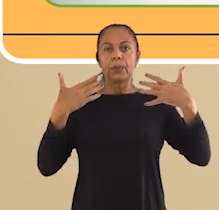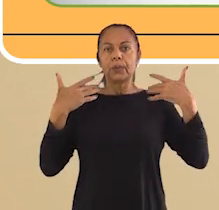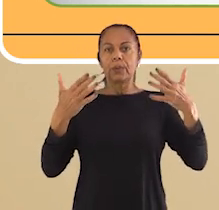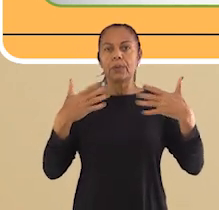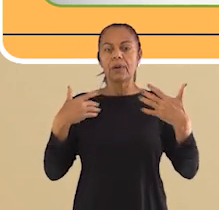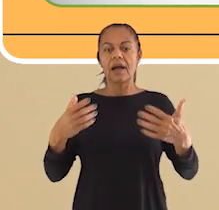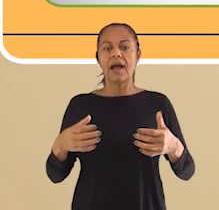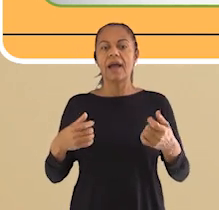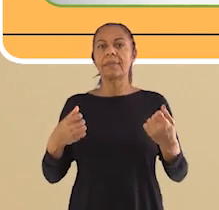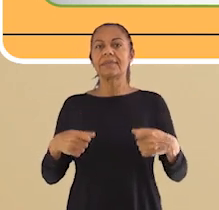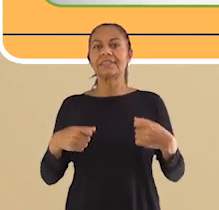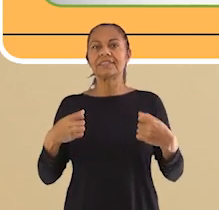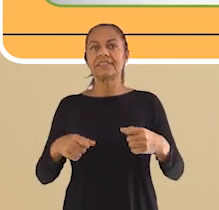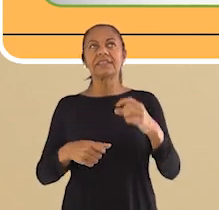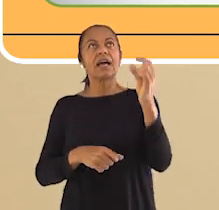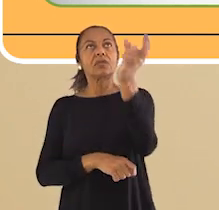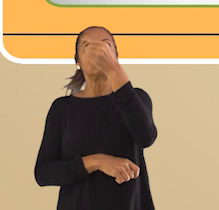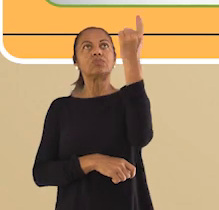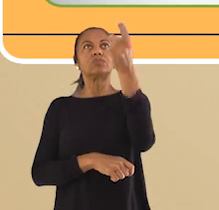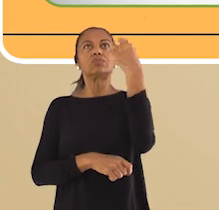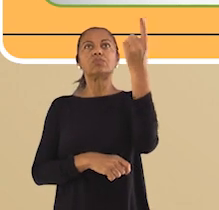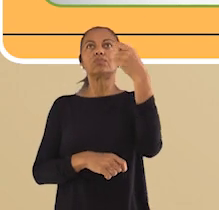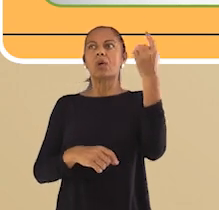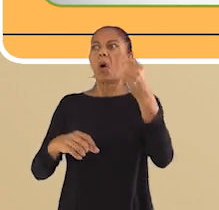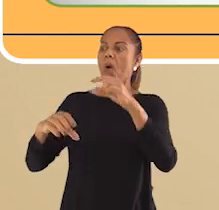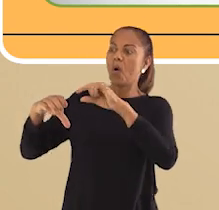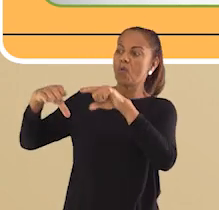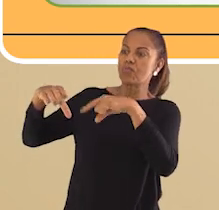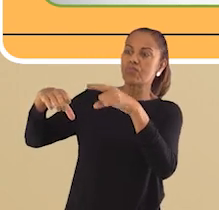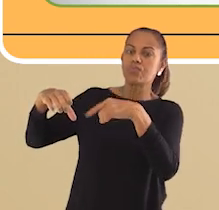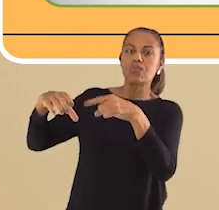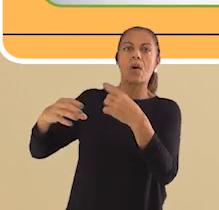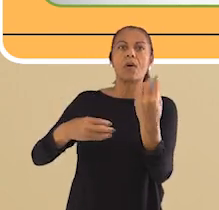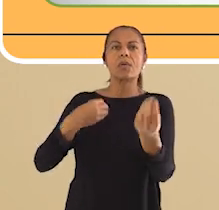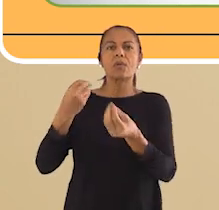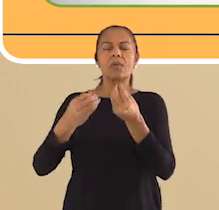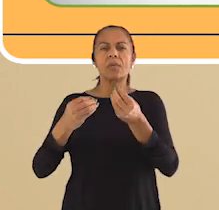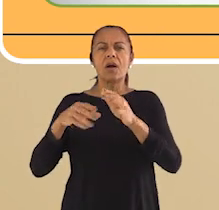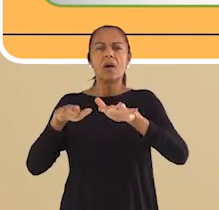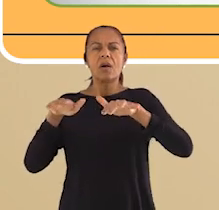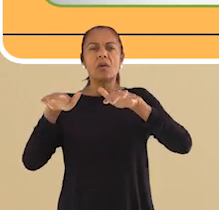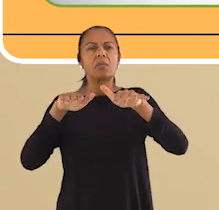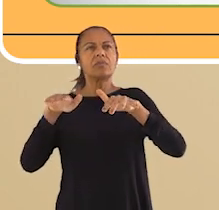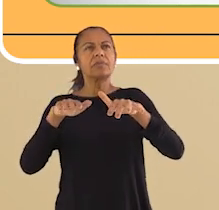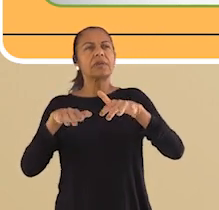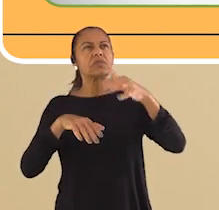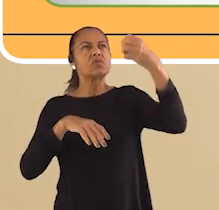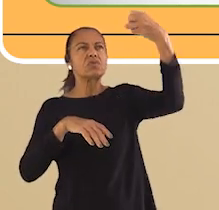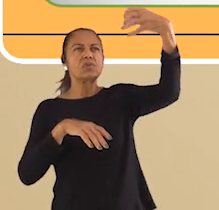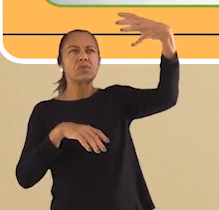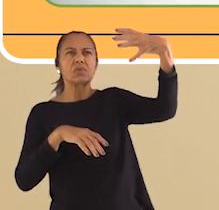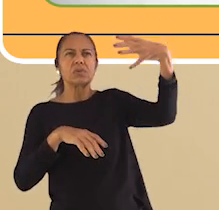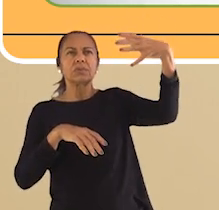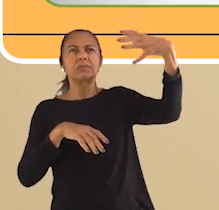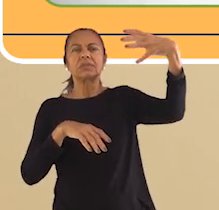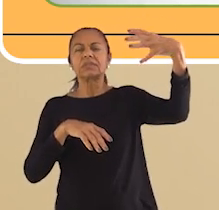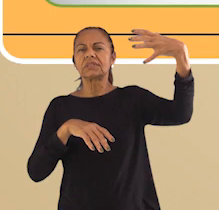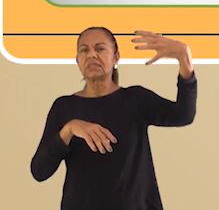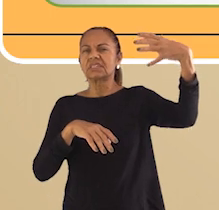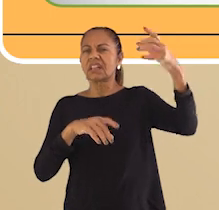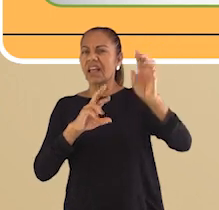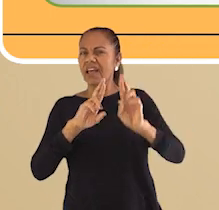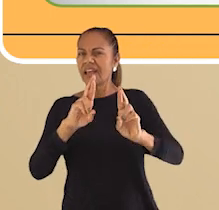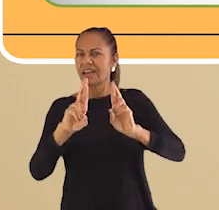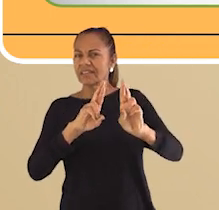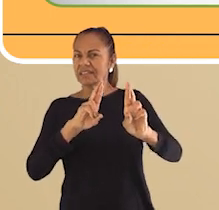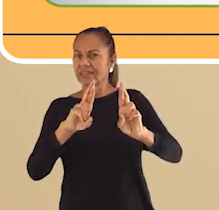será que faz esse ventilador girar? Será que o movimento do ventilador e a luz emitida pela lâmpada tem